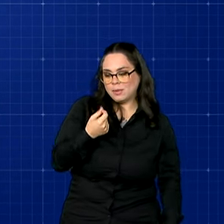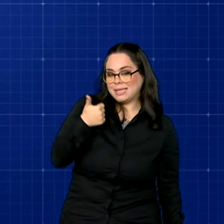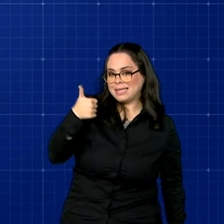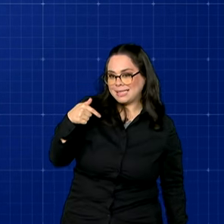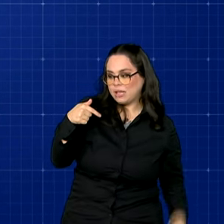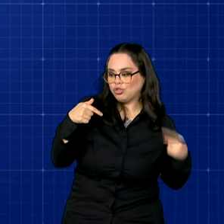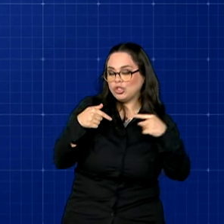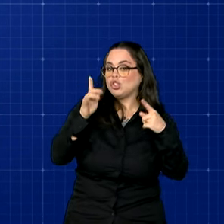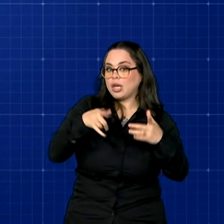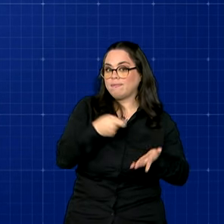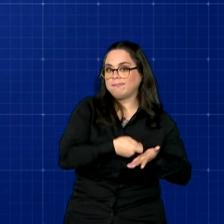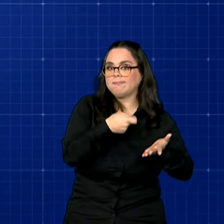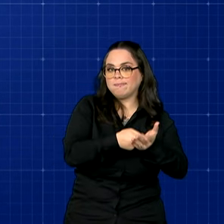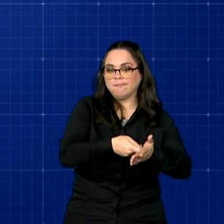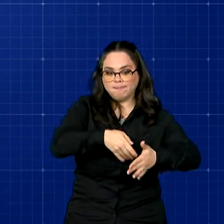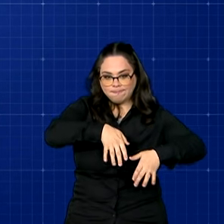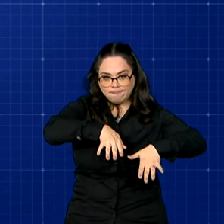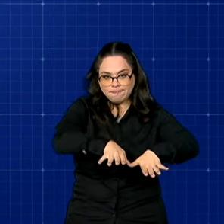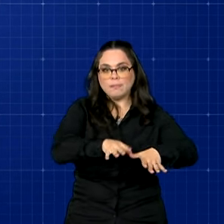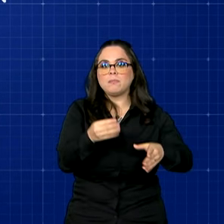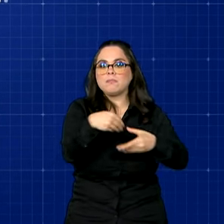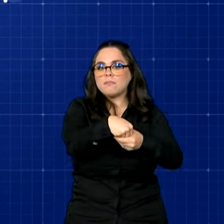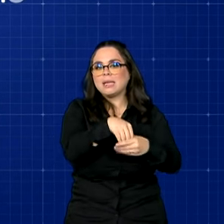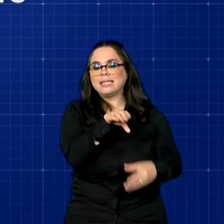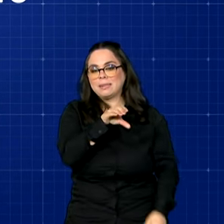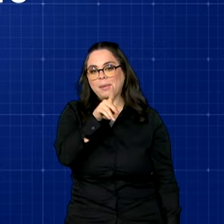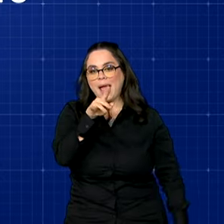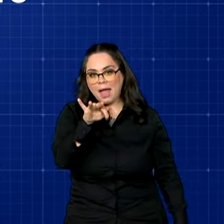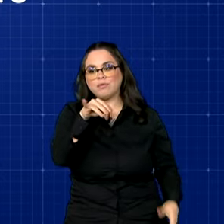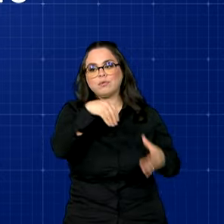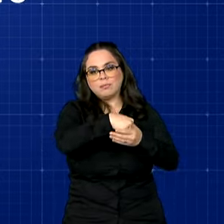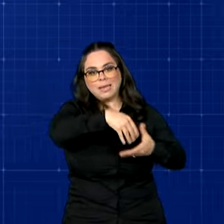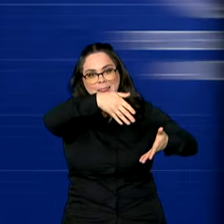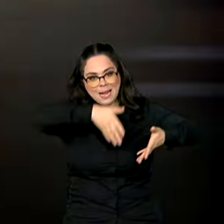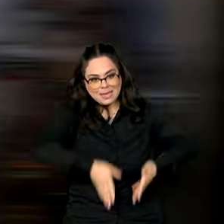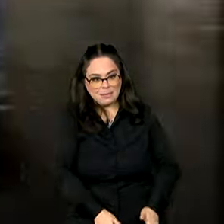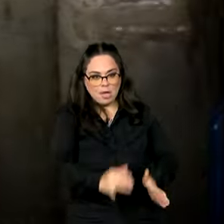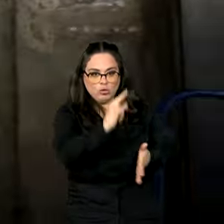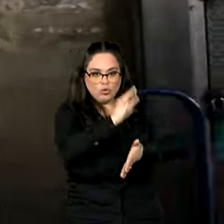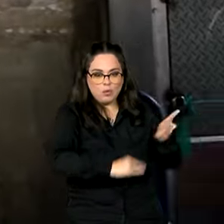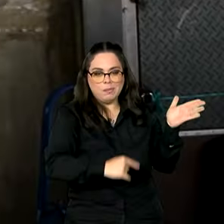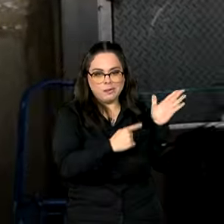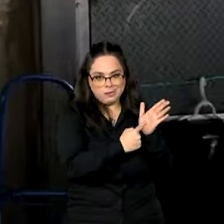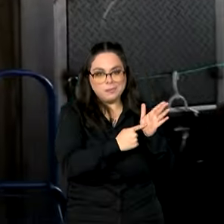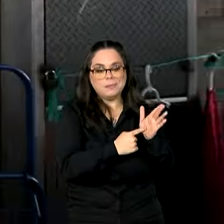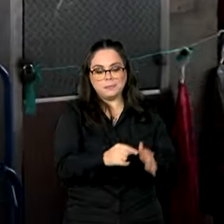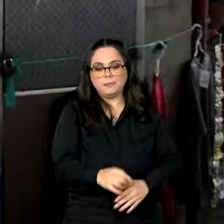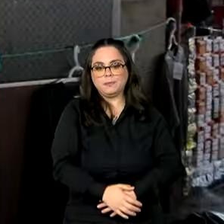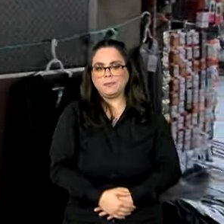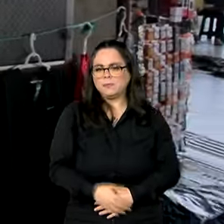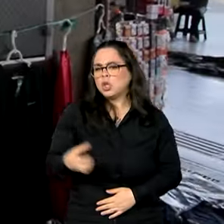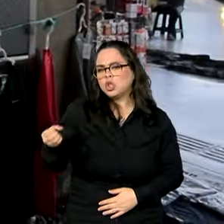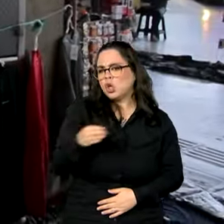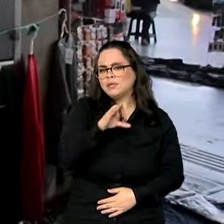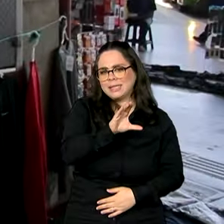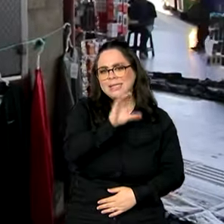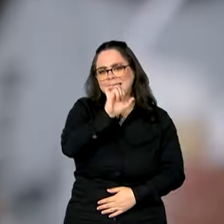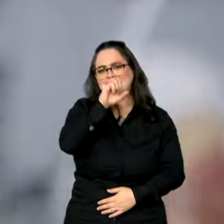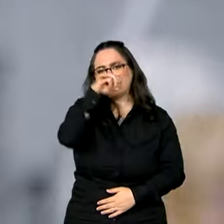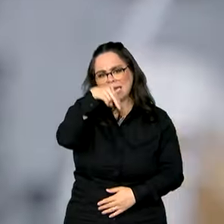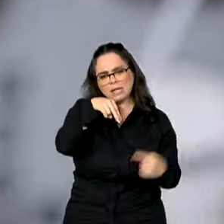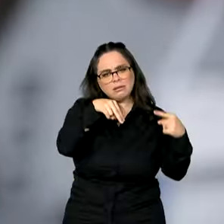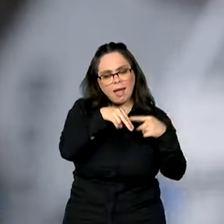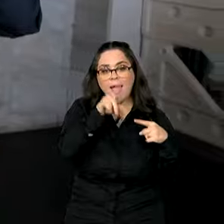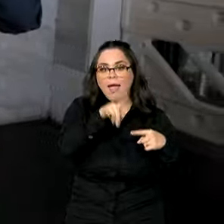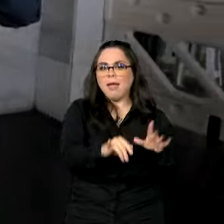é obrigatória a inclusão do CPF nas certidões de nascimento. A nova Carteira de Identidade